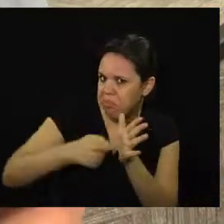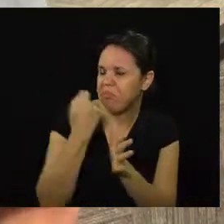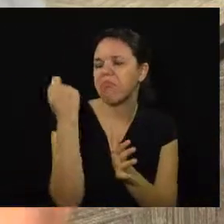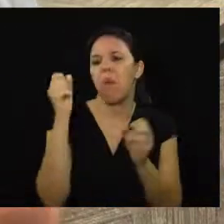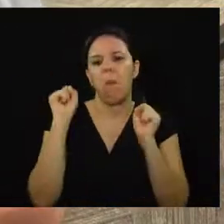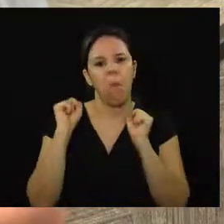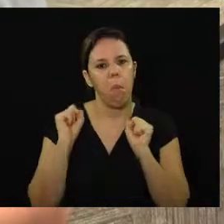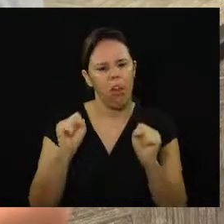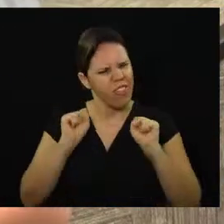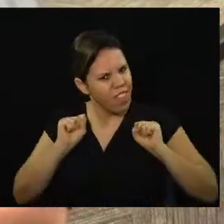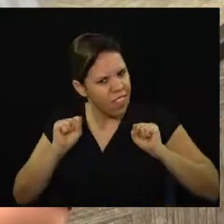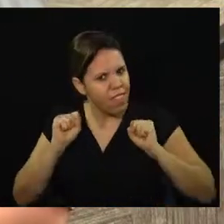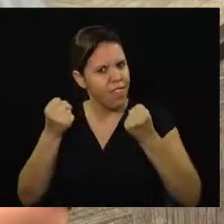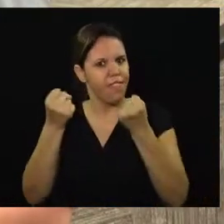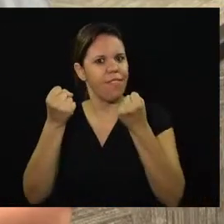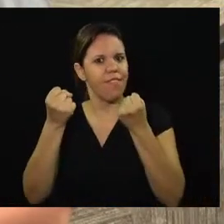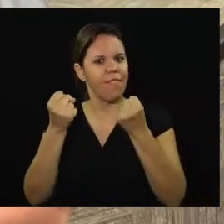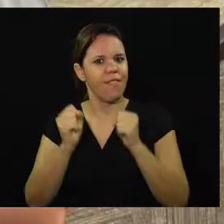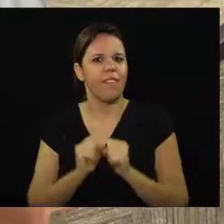poder defender,